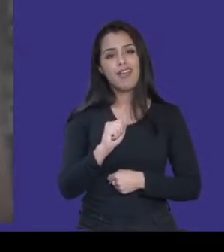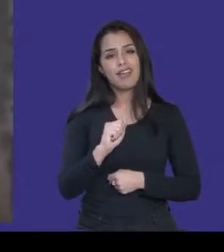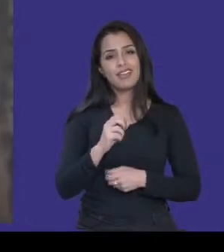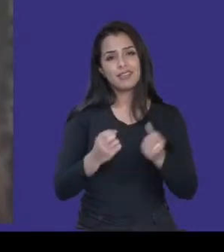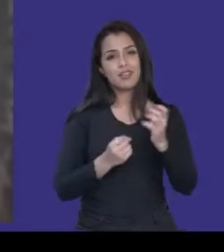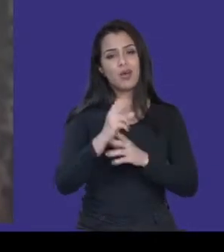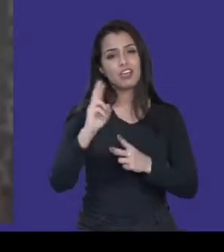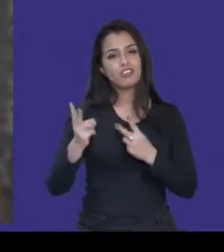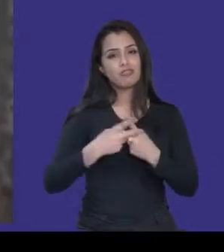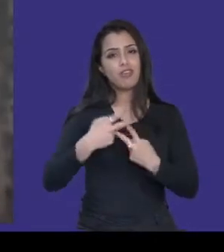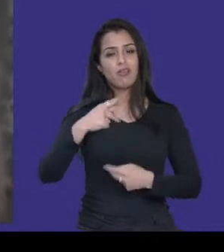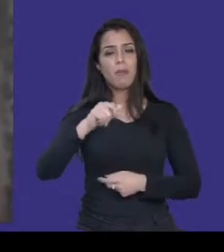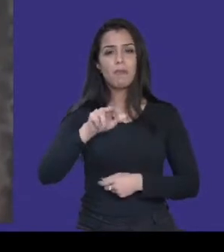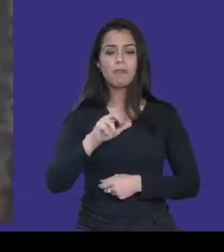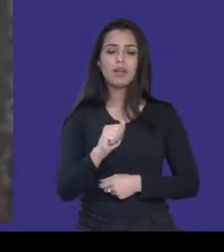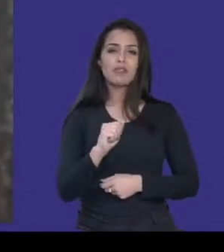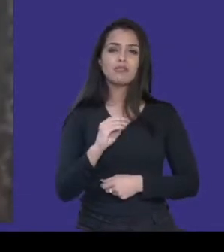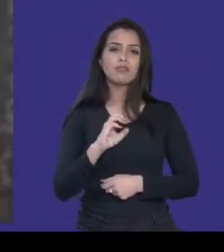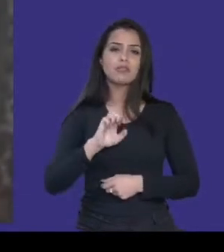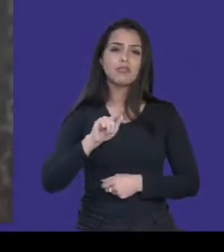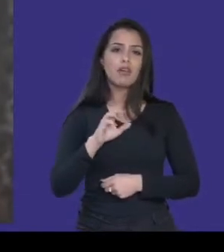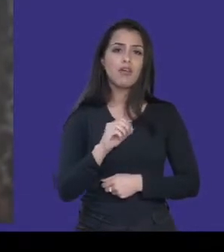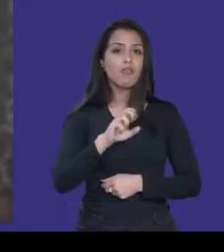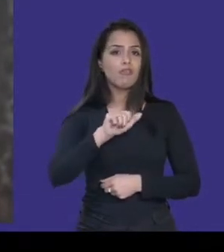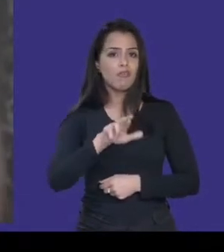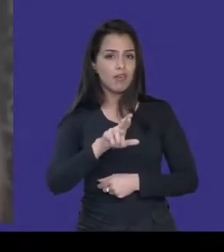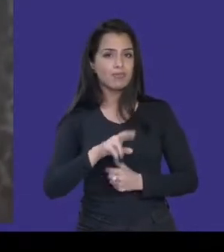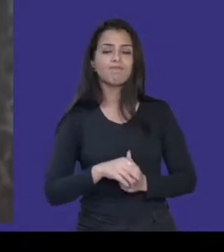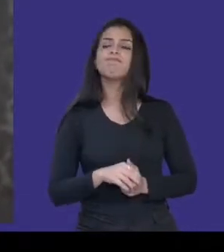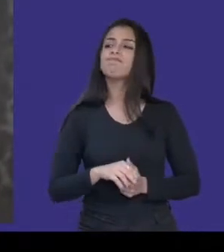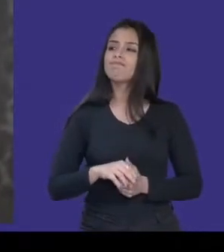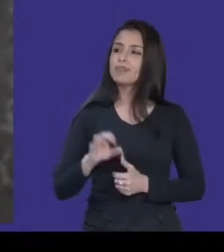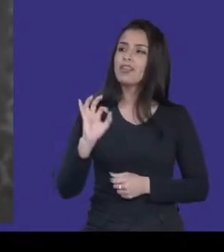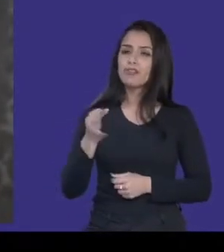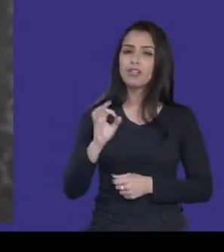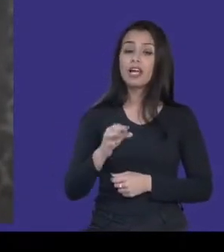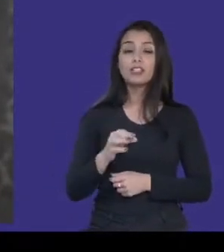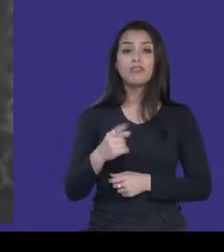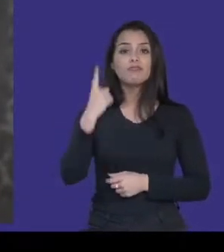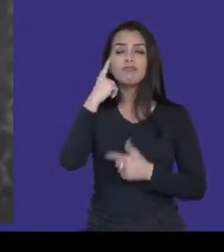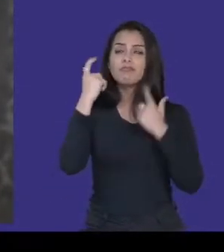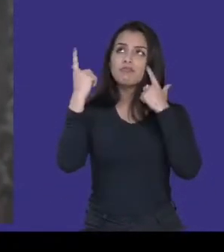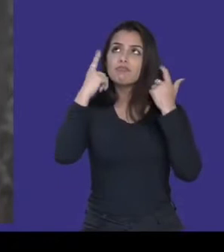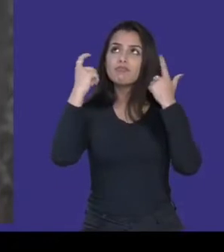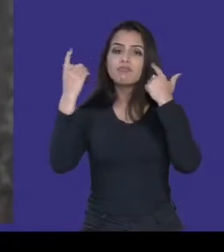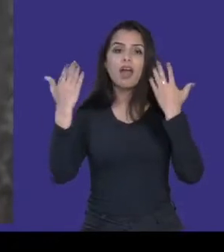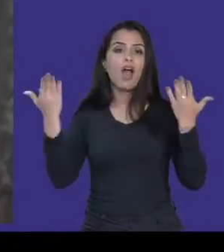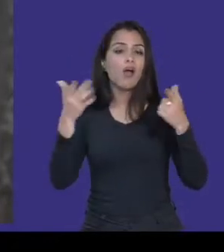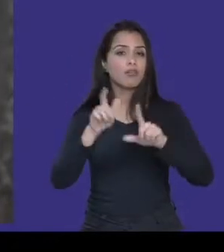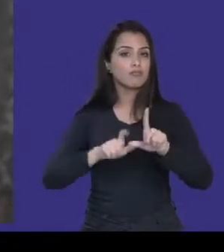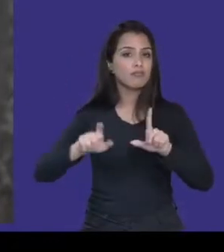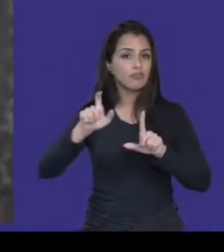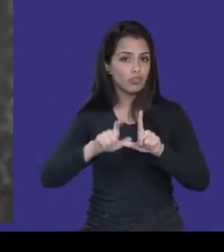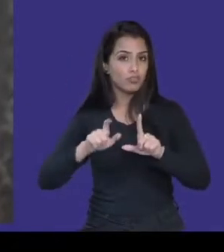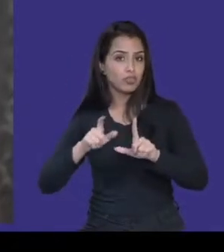incluir acessibilidade no digital, além de lei, é algo muito mais simples de se fazer do que a grande maioria das pessoas